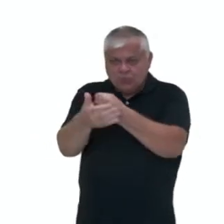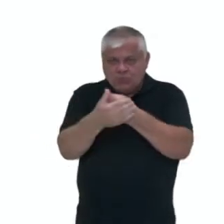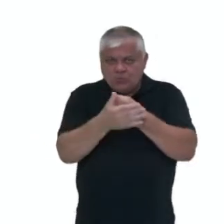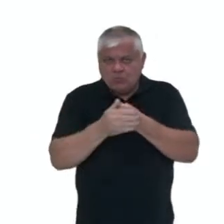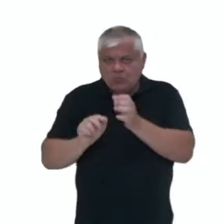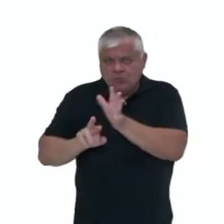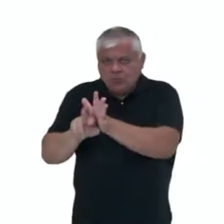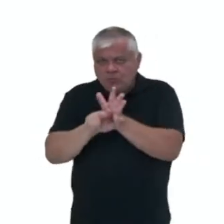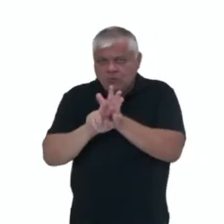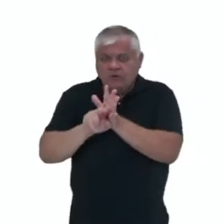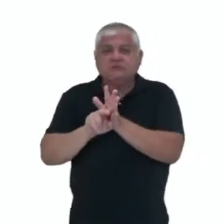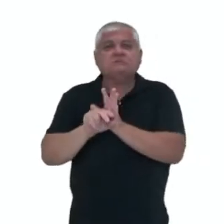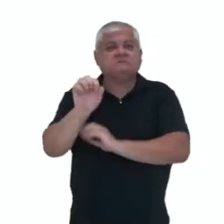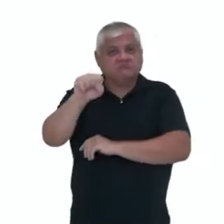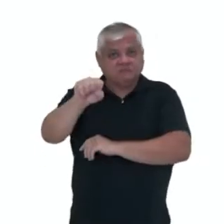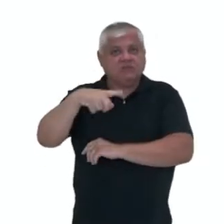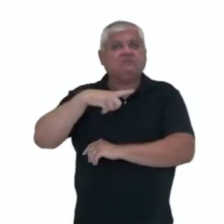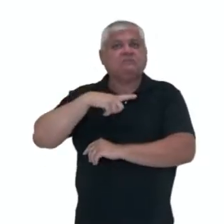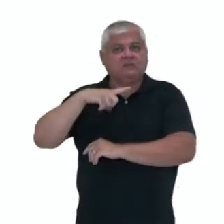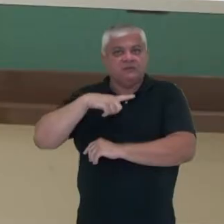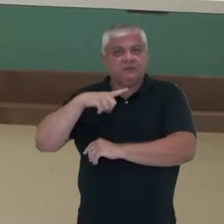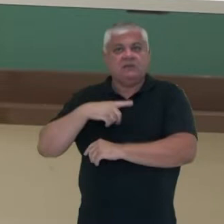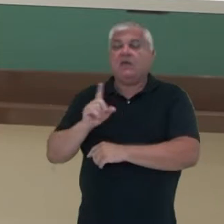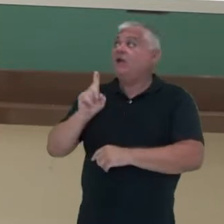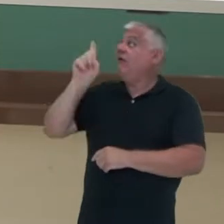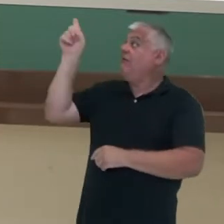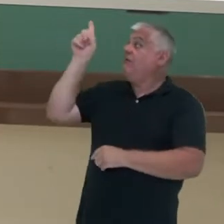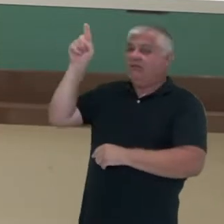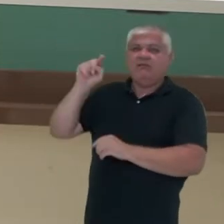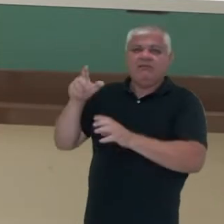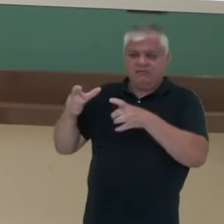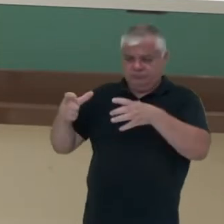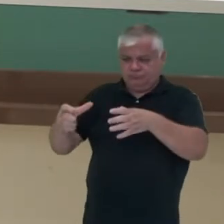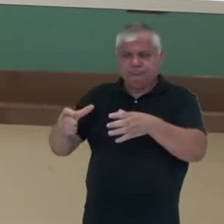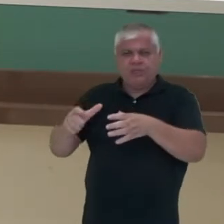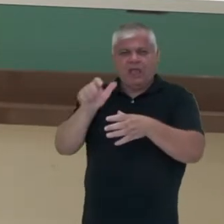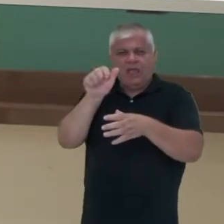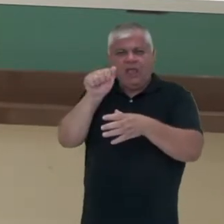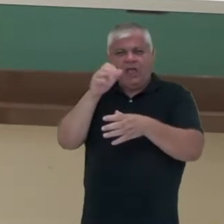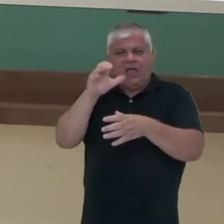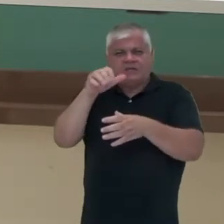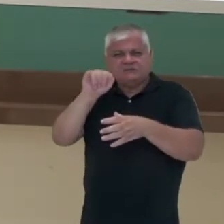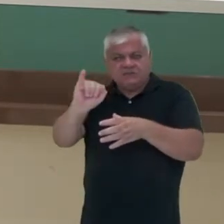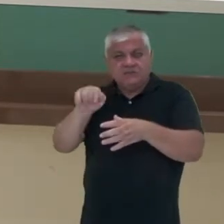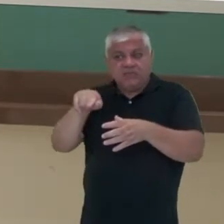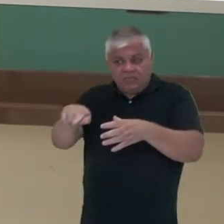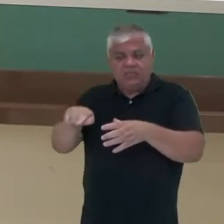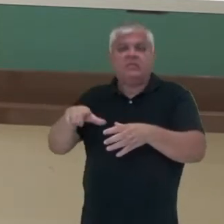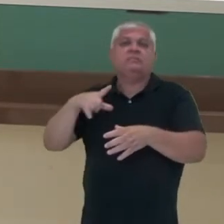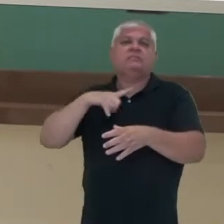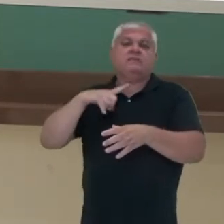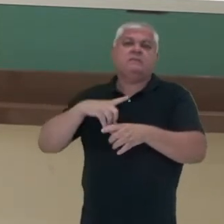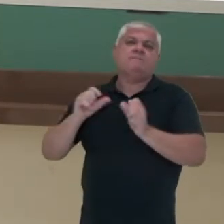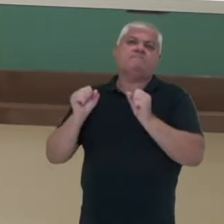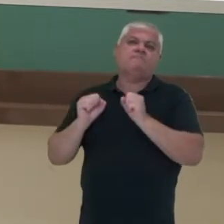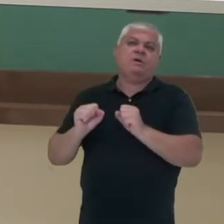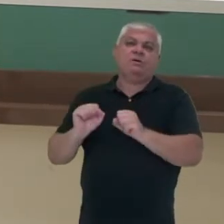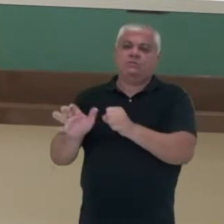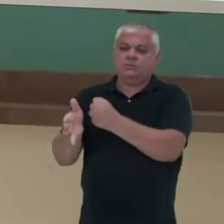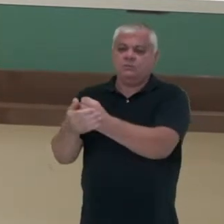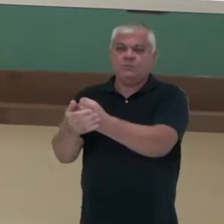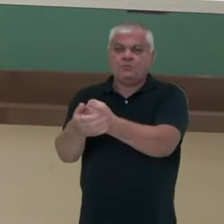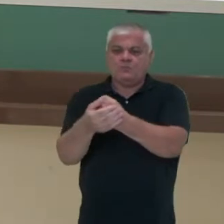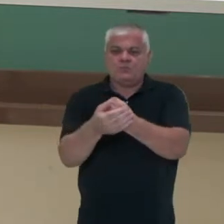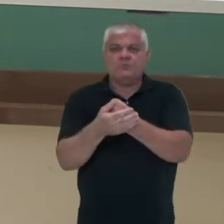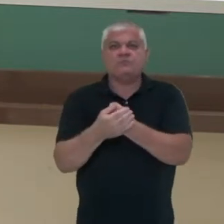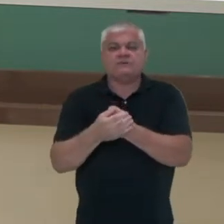nós podemos. Tanto que esse açaí já está aqui para nos lembrar essa possibilidade que pode